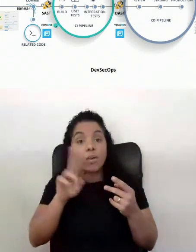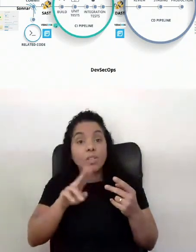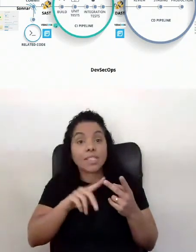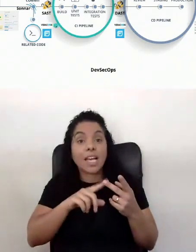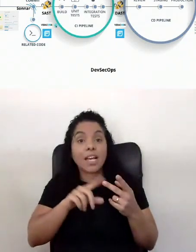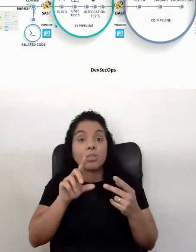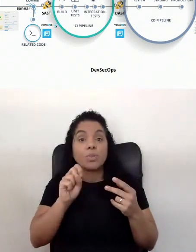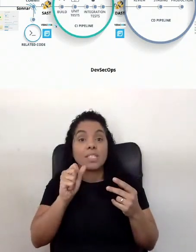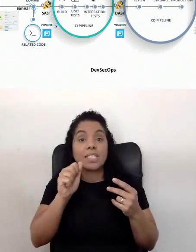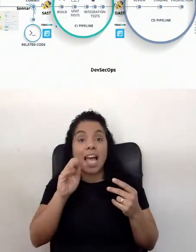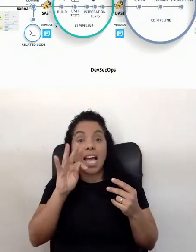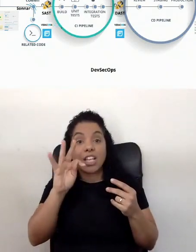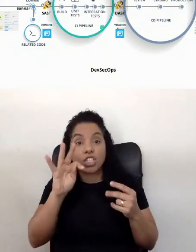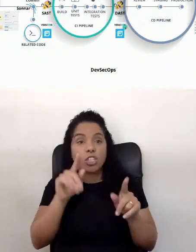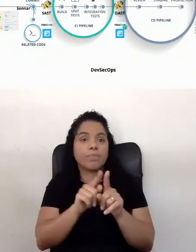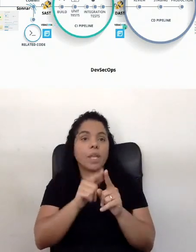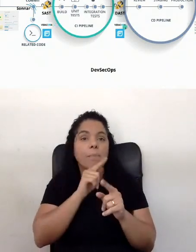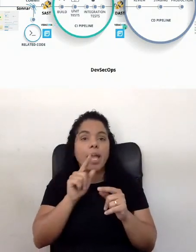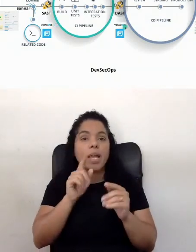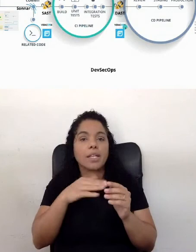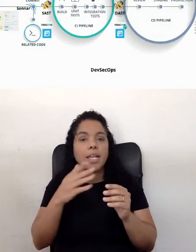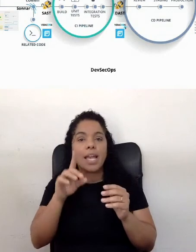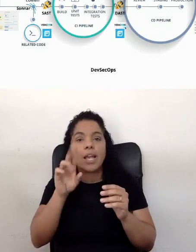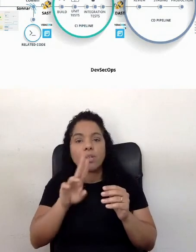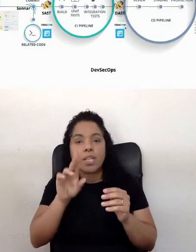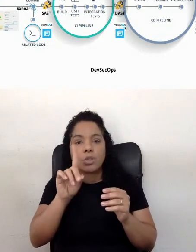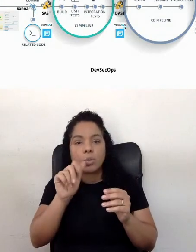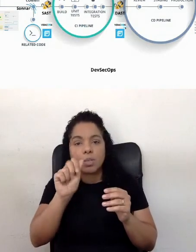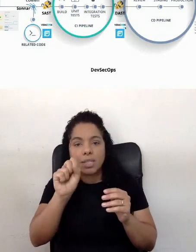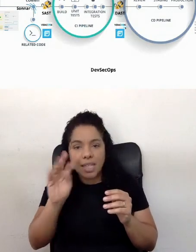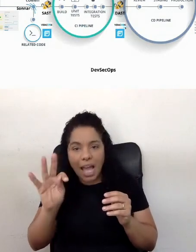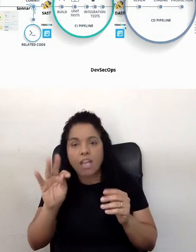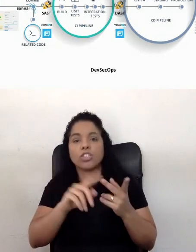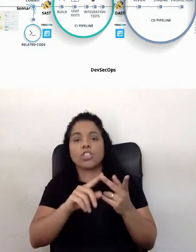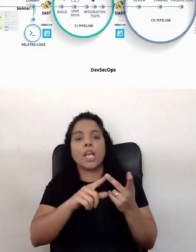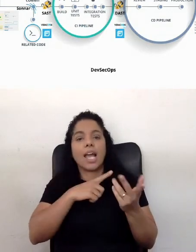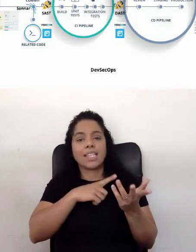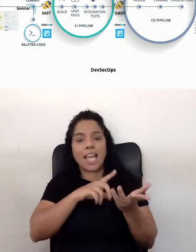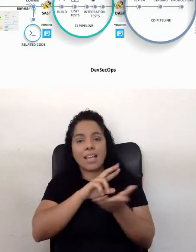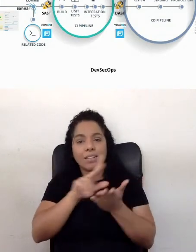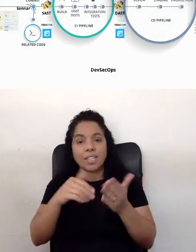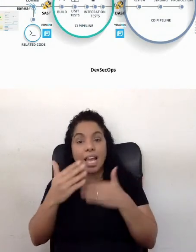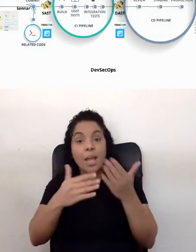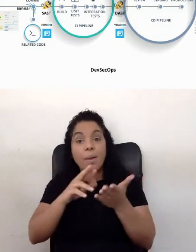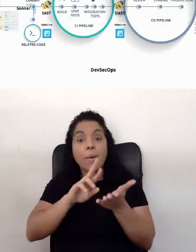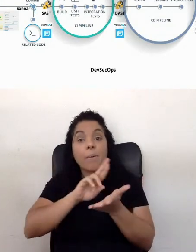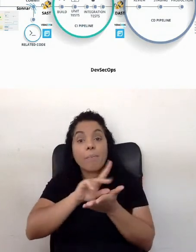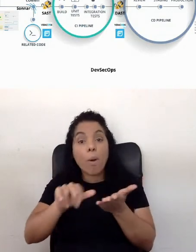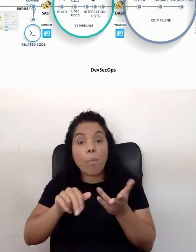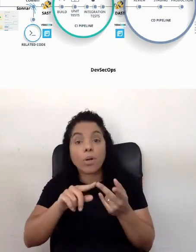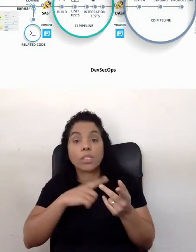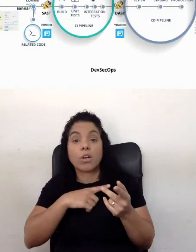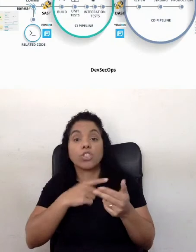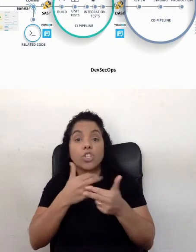SAST, né, aí para frente, DAST, né, aí tem, é, tem uma porção de